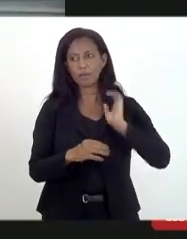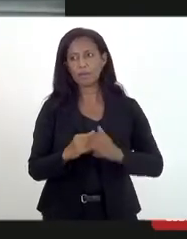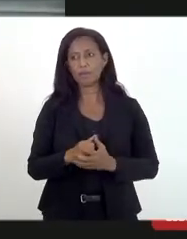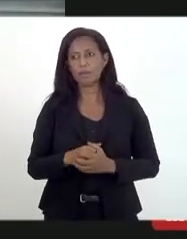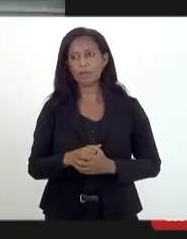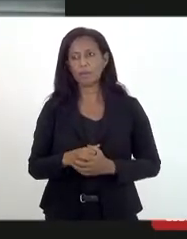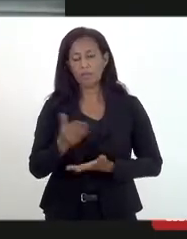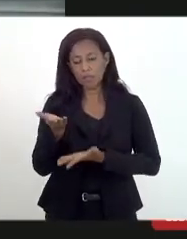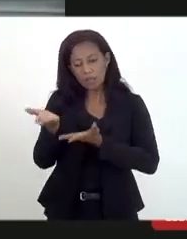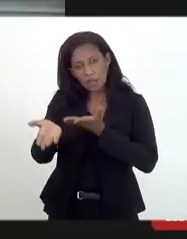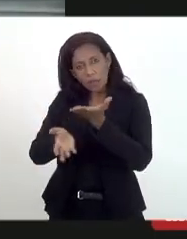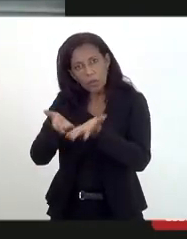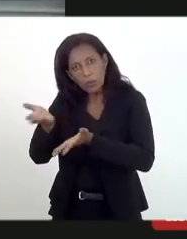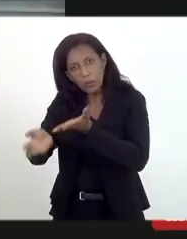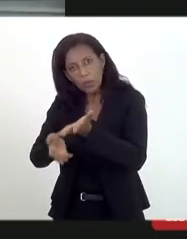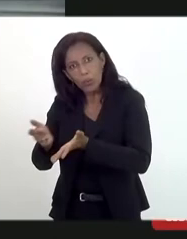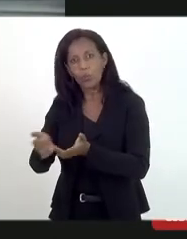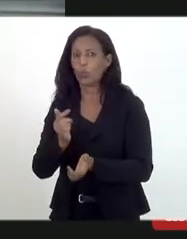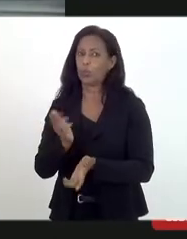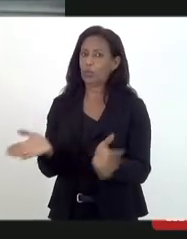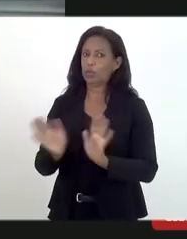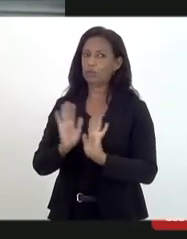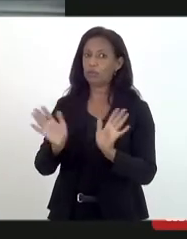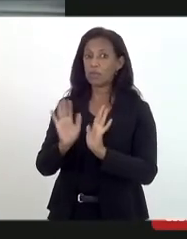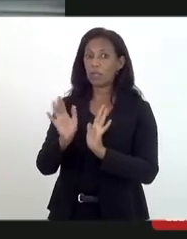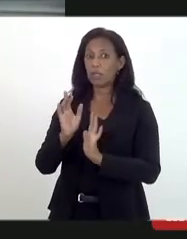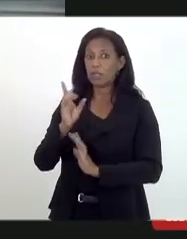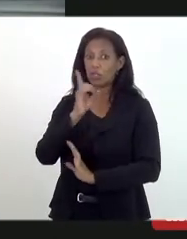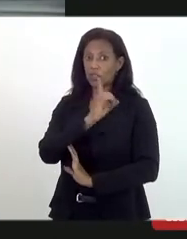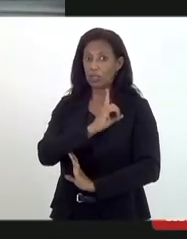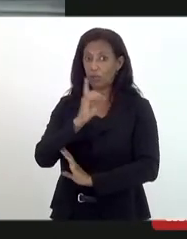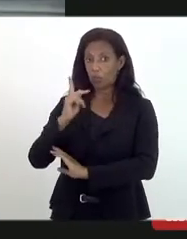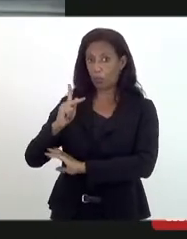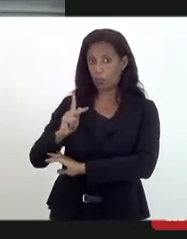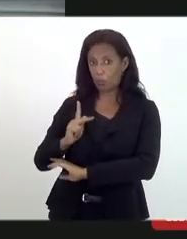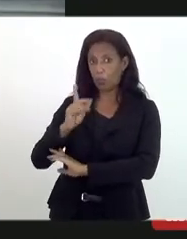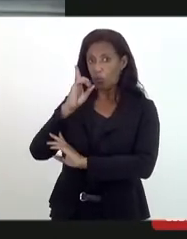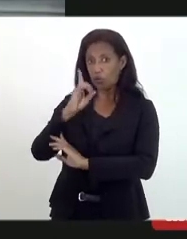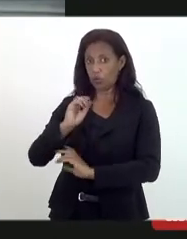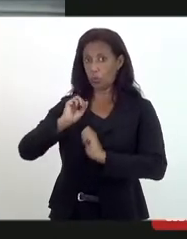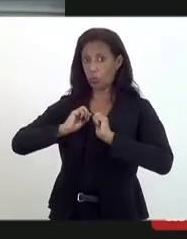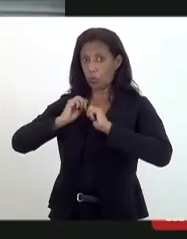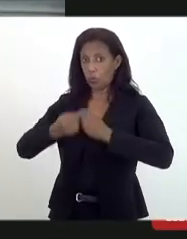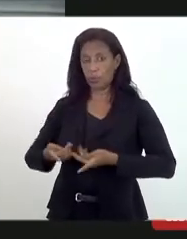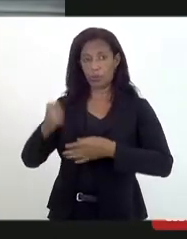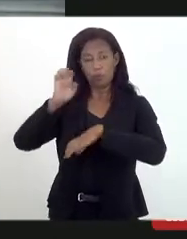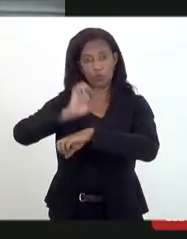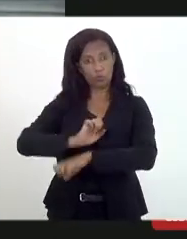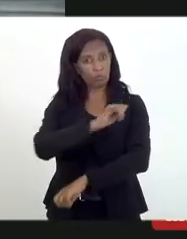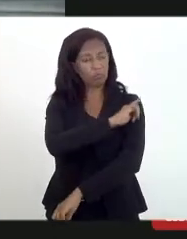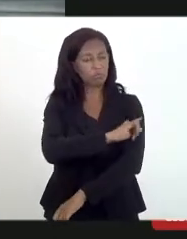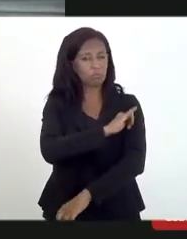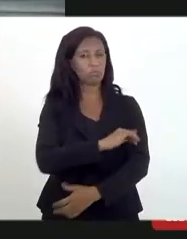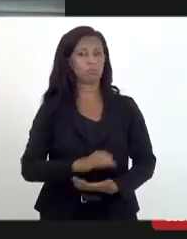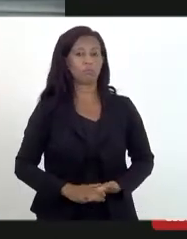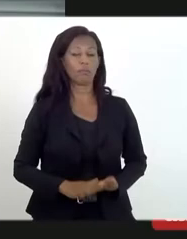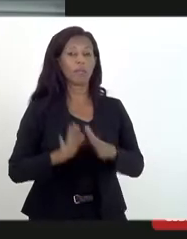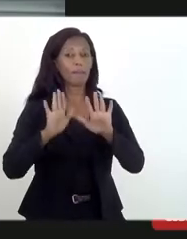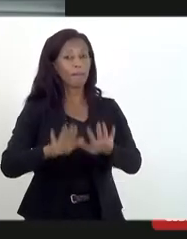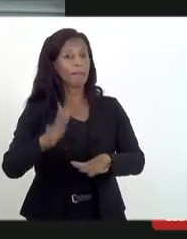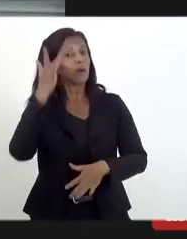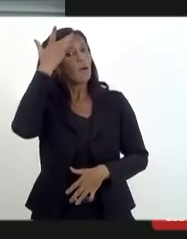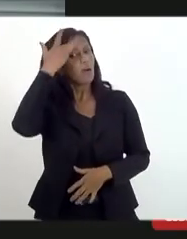que cuida sem dúvida nenhuma de defensores e defensores de direitos humanos no Estado do Rio de Janeiro. Mas